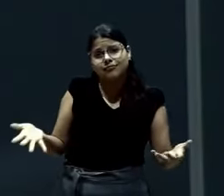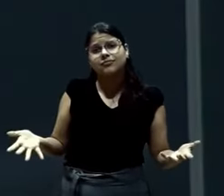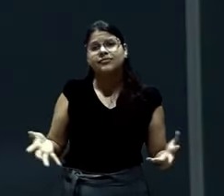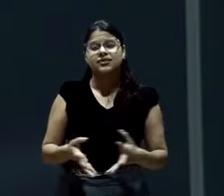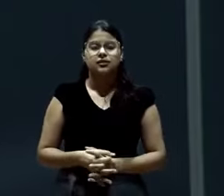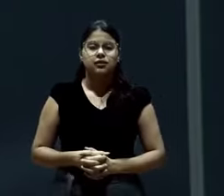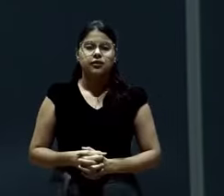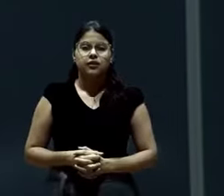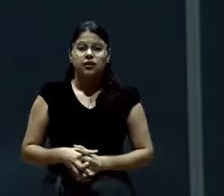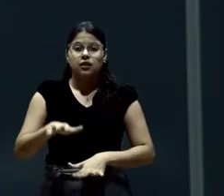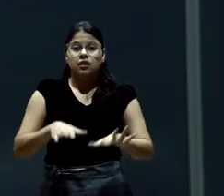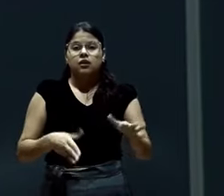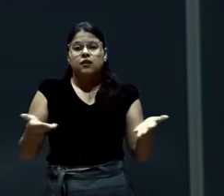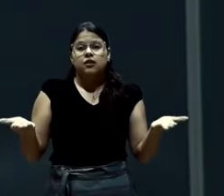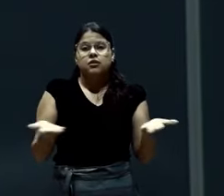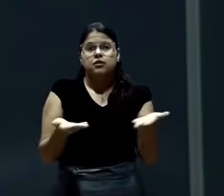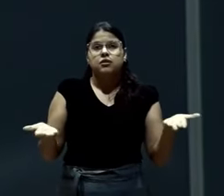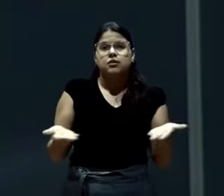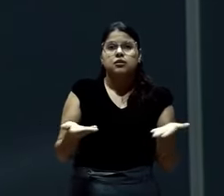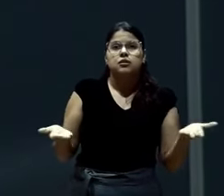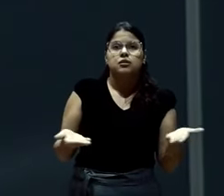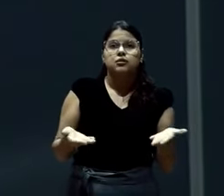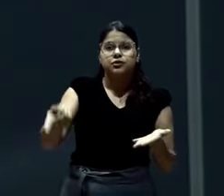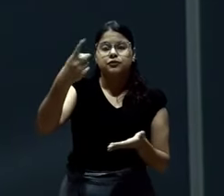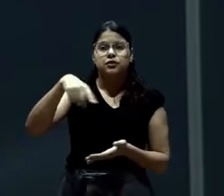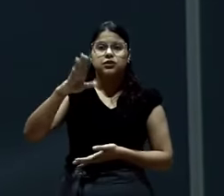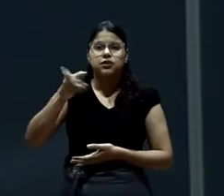Talvez hoje você já ouviu alguma coisa que não deveria ouvir dentro da igreja.